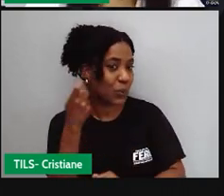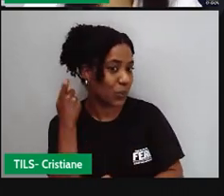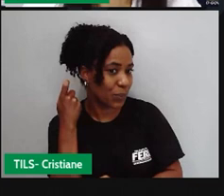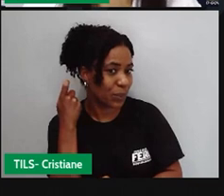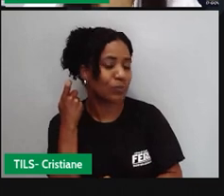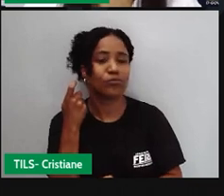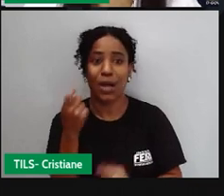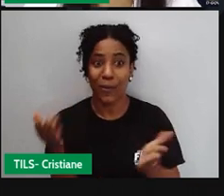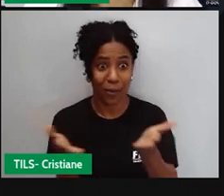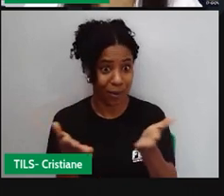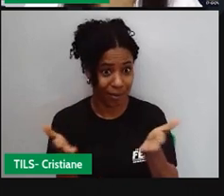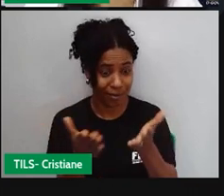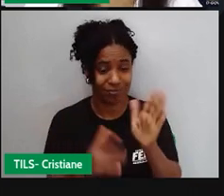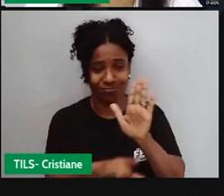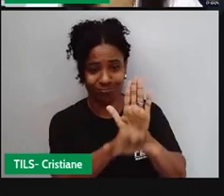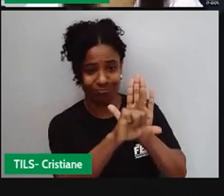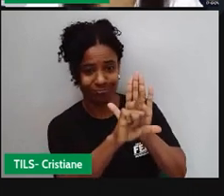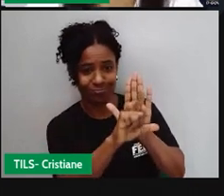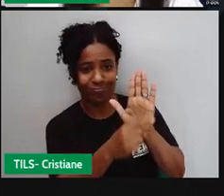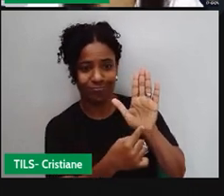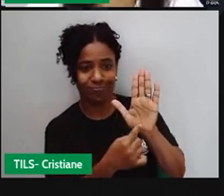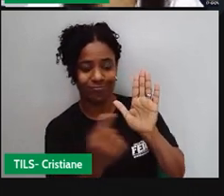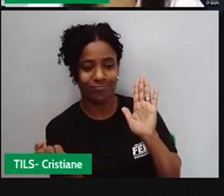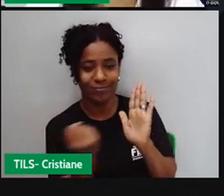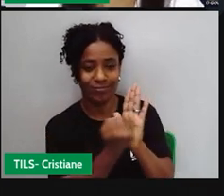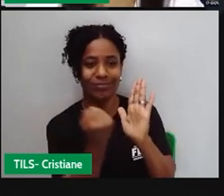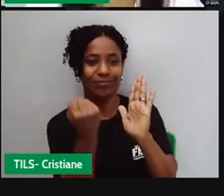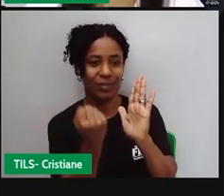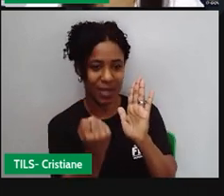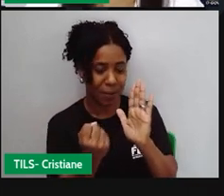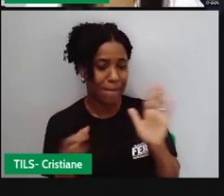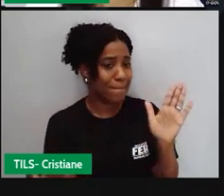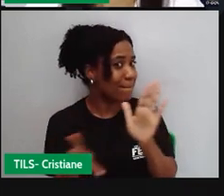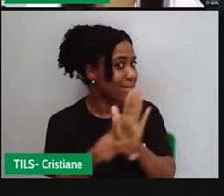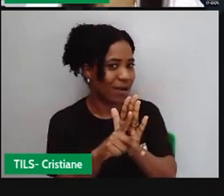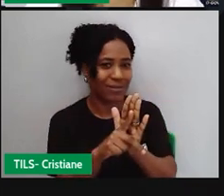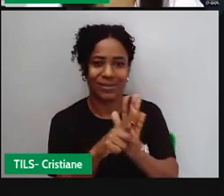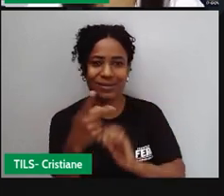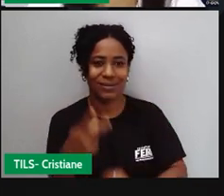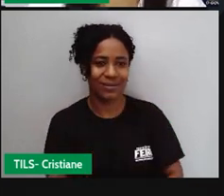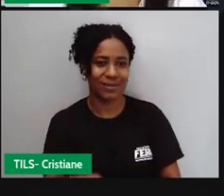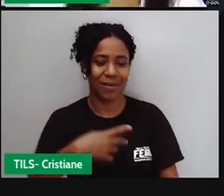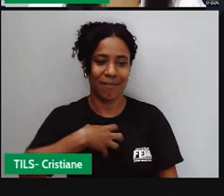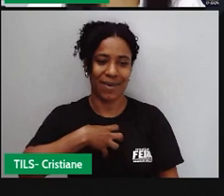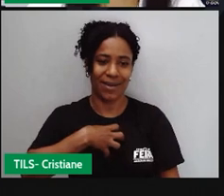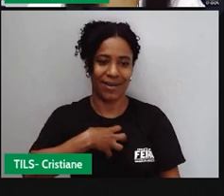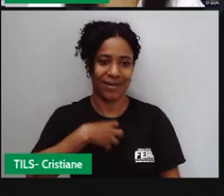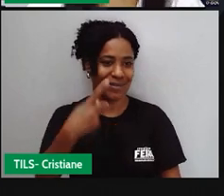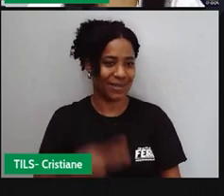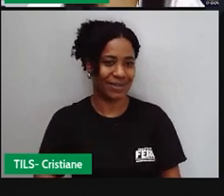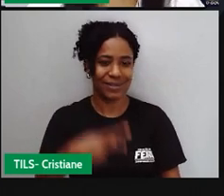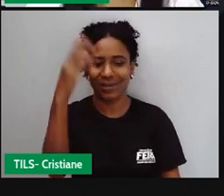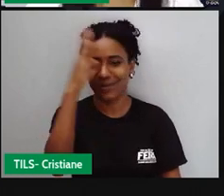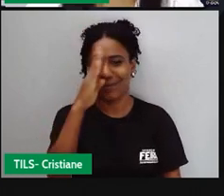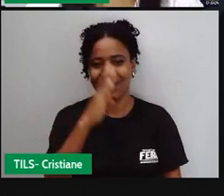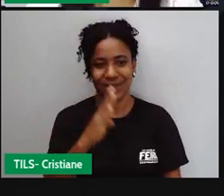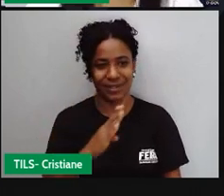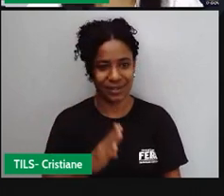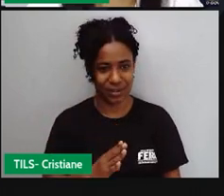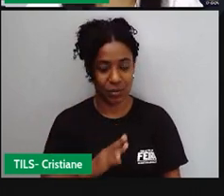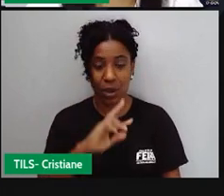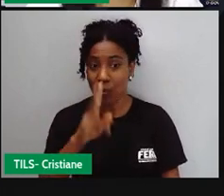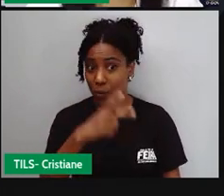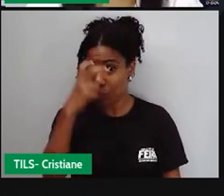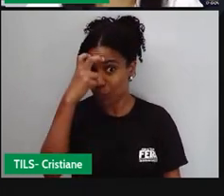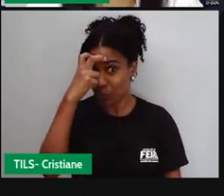a importância dessas comunidades para a história e para o reconhecimento da importância cultural